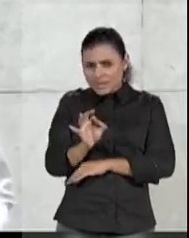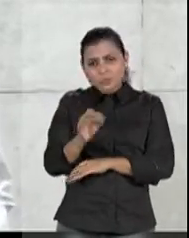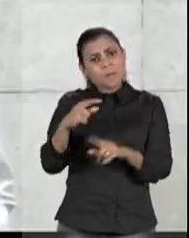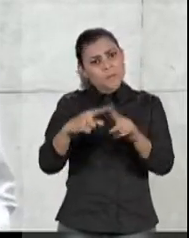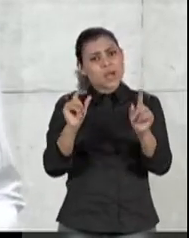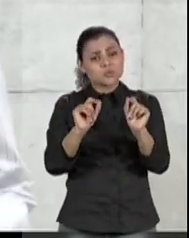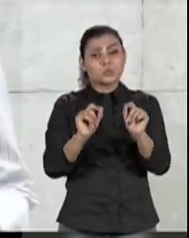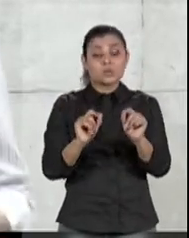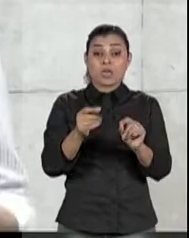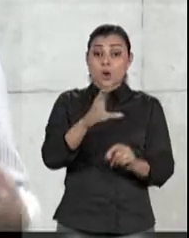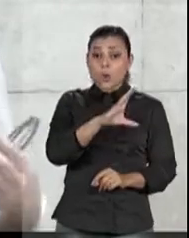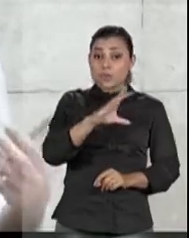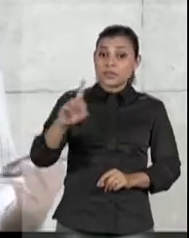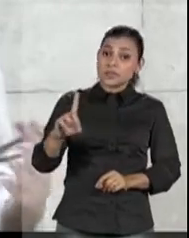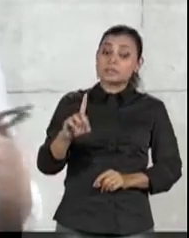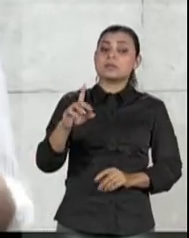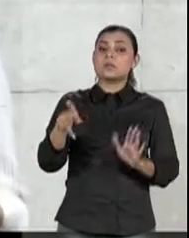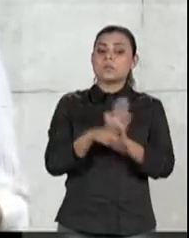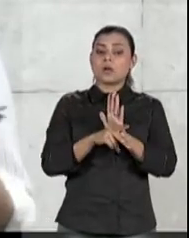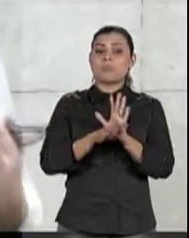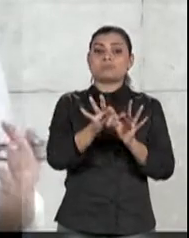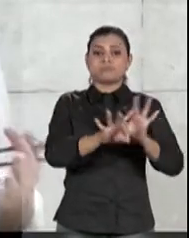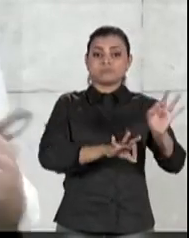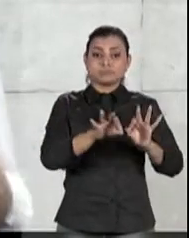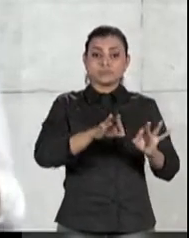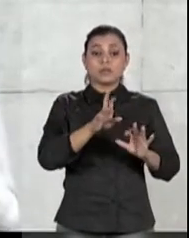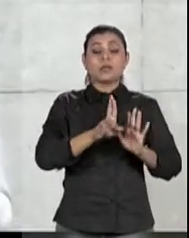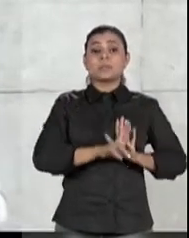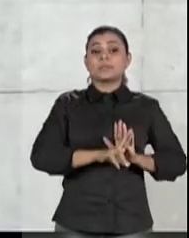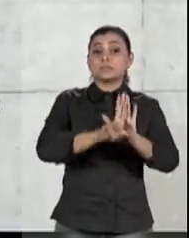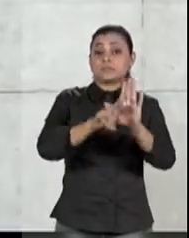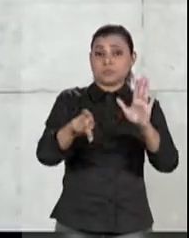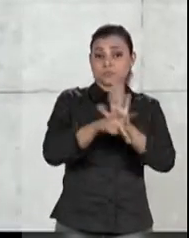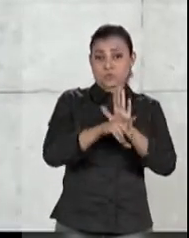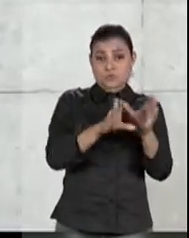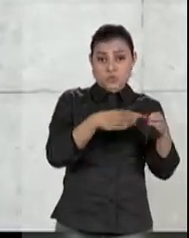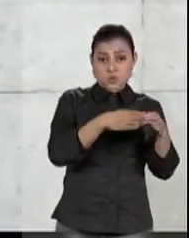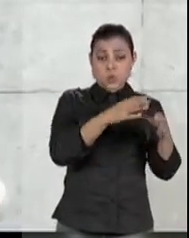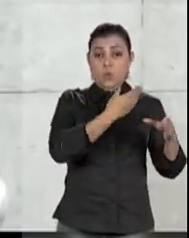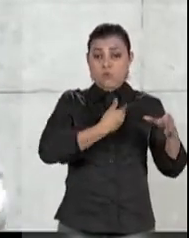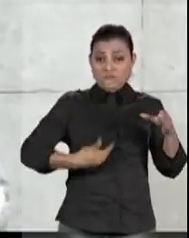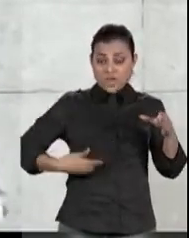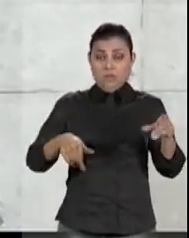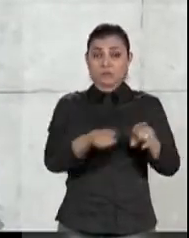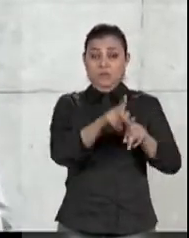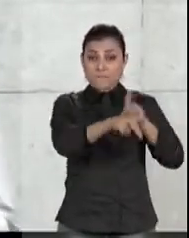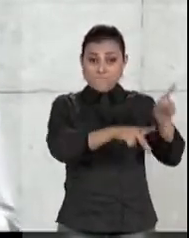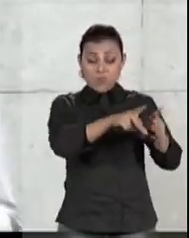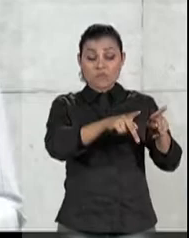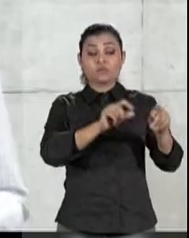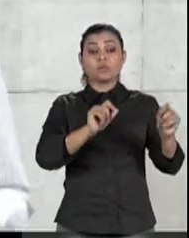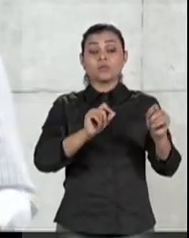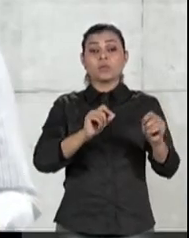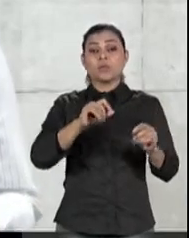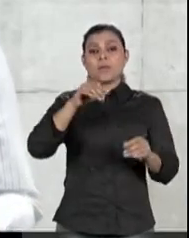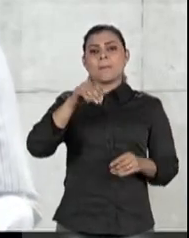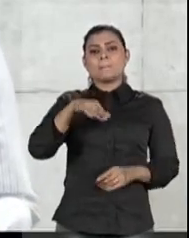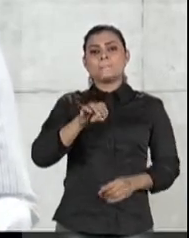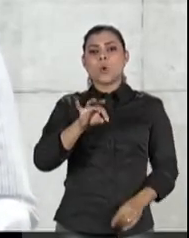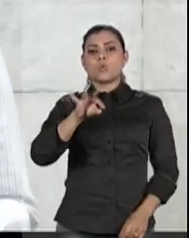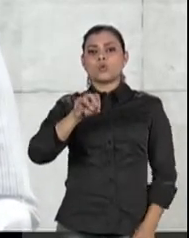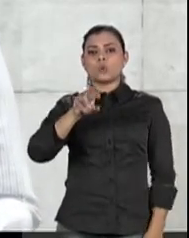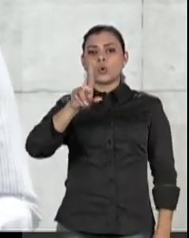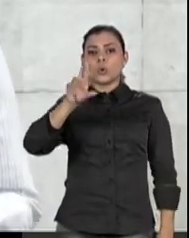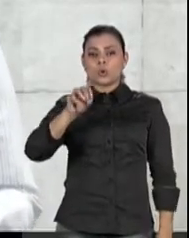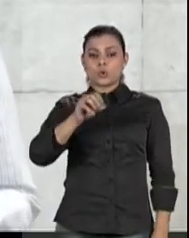a coordenação composta por representantes diversos da sociedade civil, do poder público, foi criada no governo Montoro, na década de